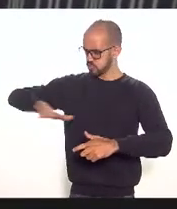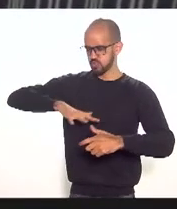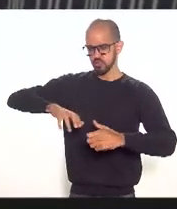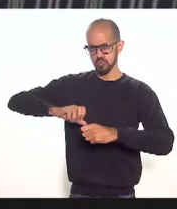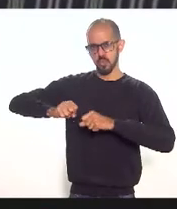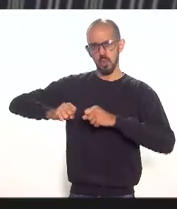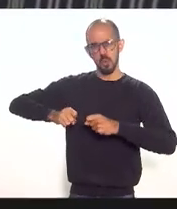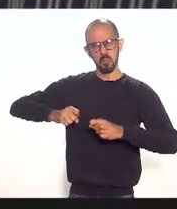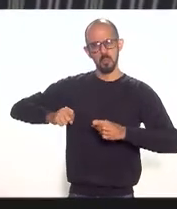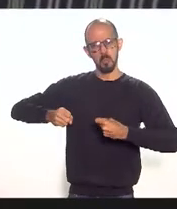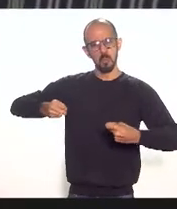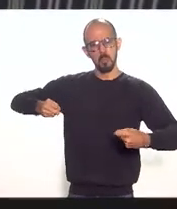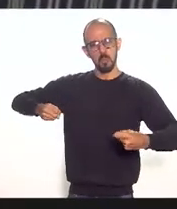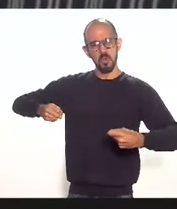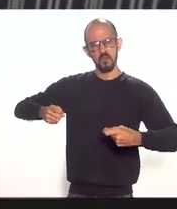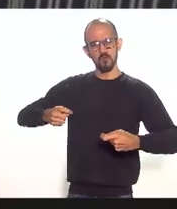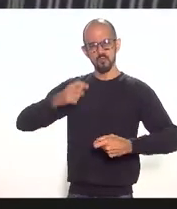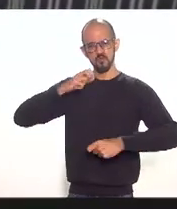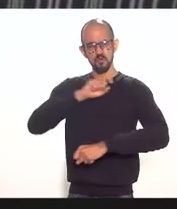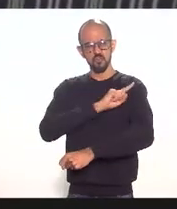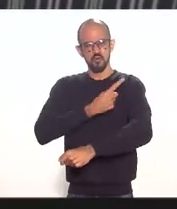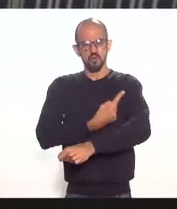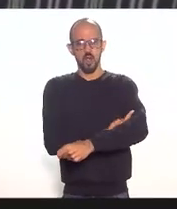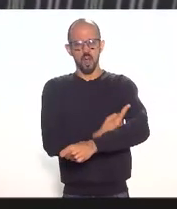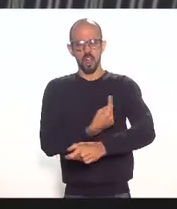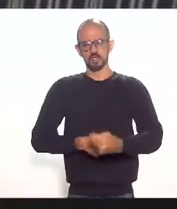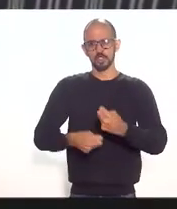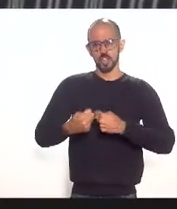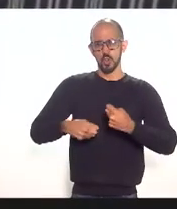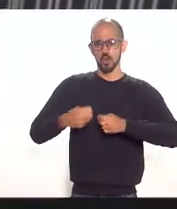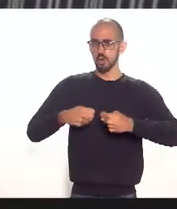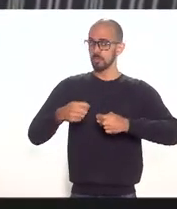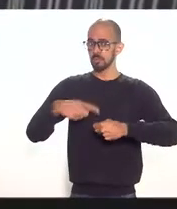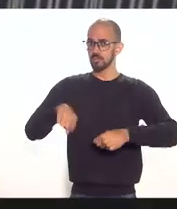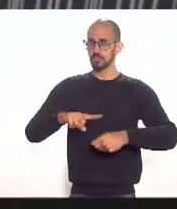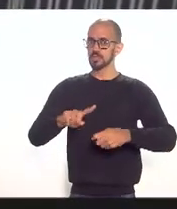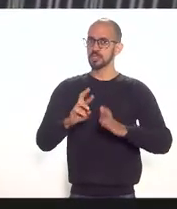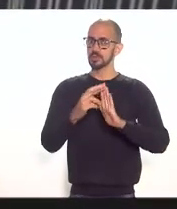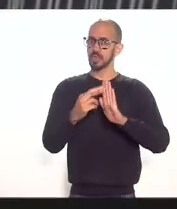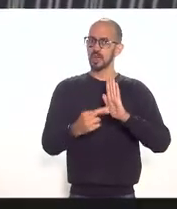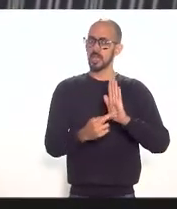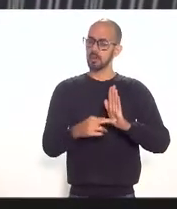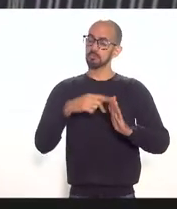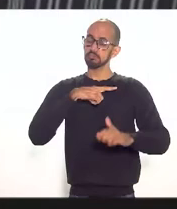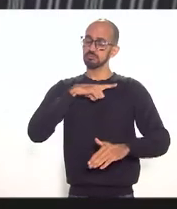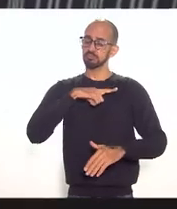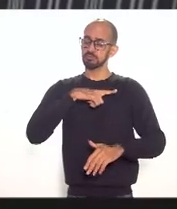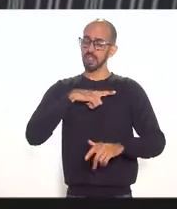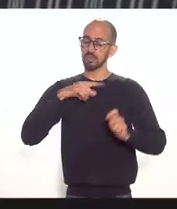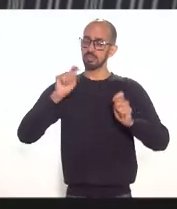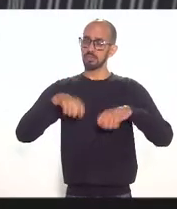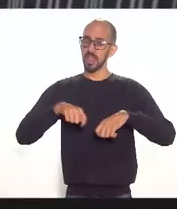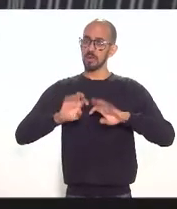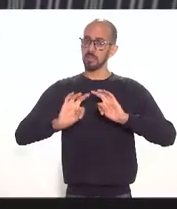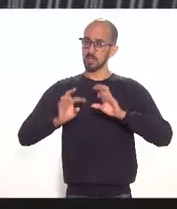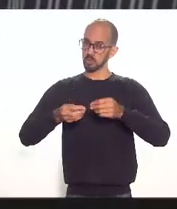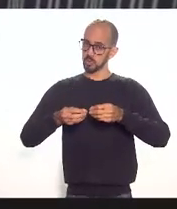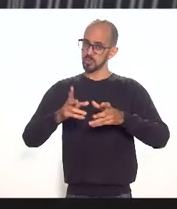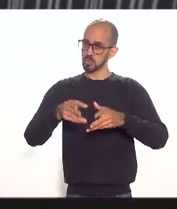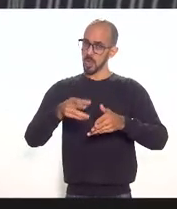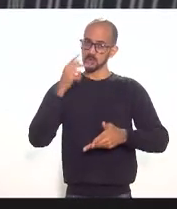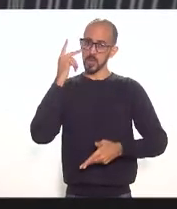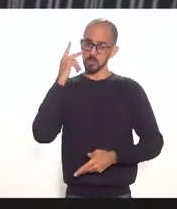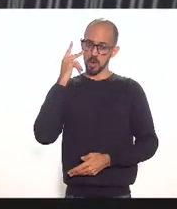econômico ela não precisa de regulação porque existe espaço econômico para todos que é o caso de São Paulo